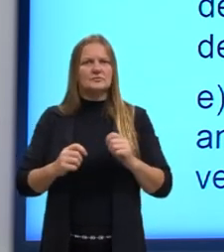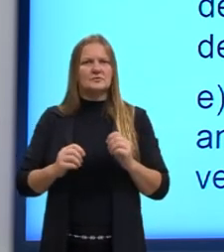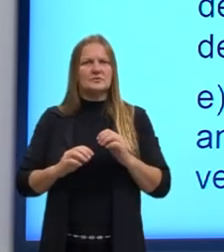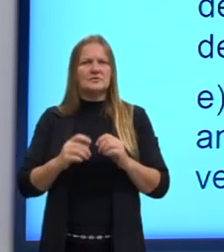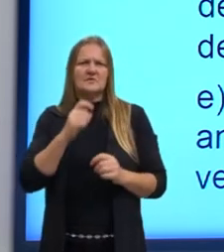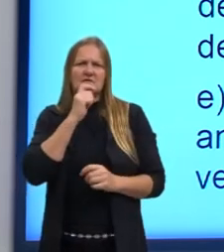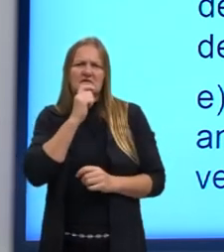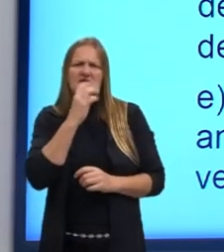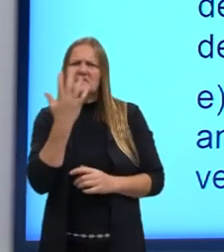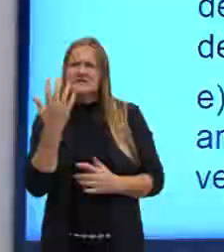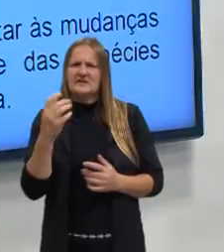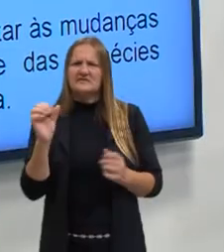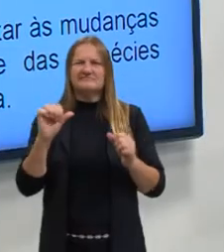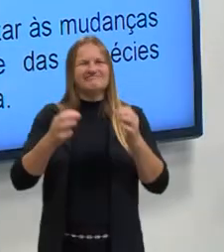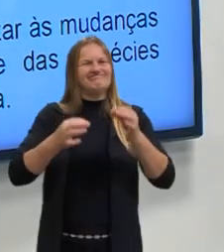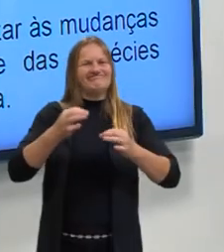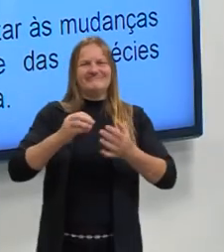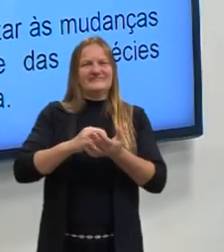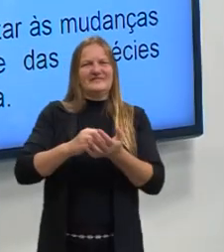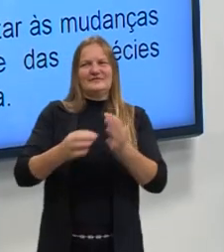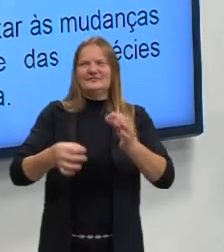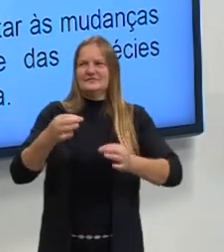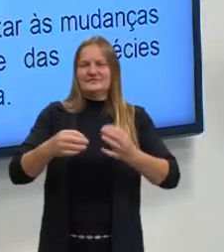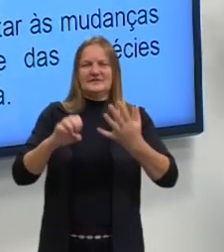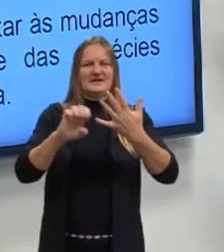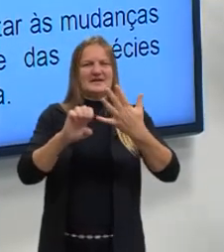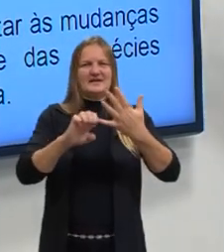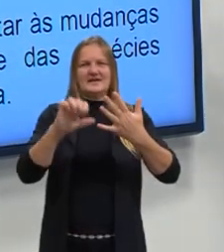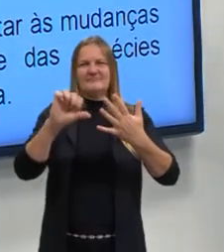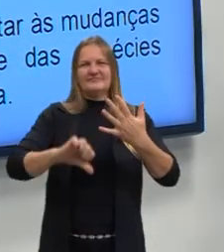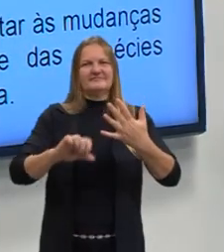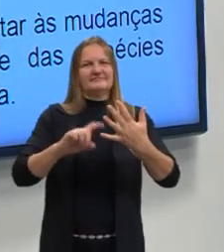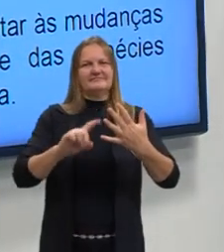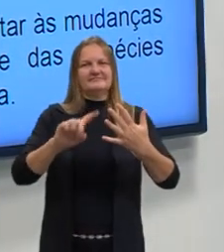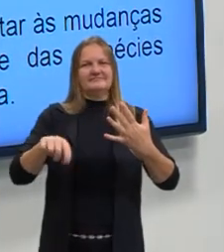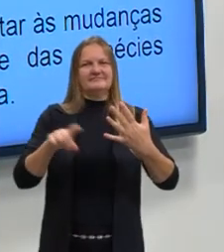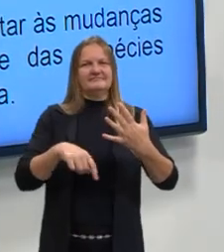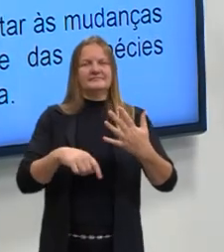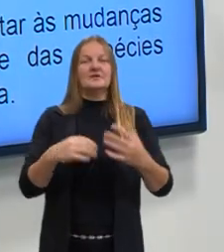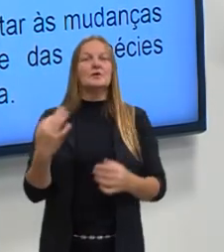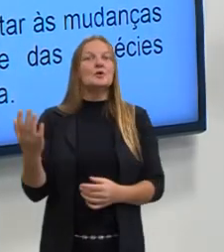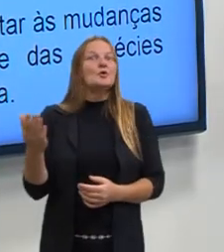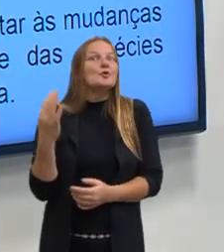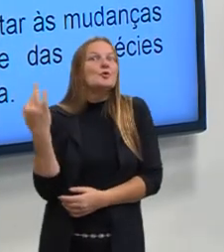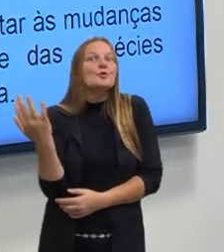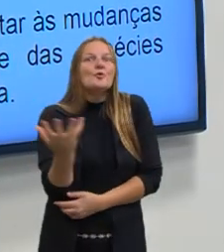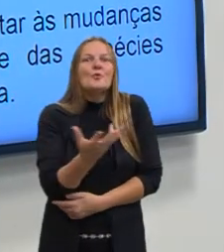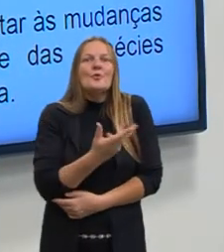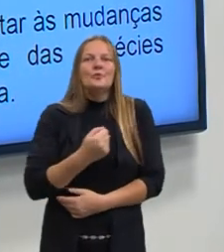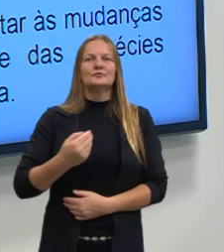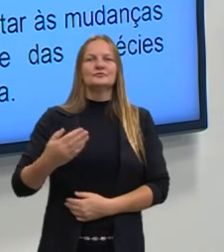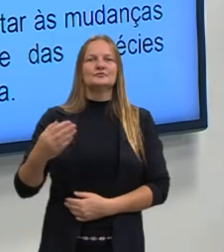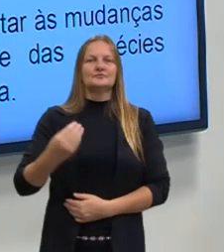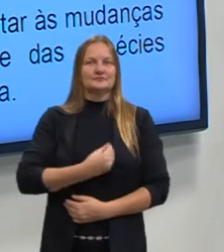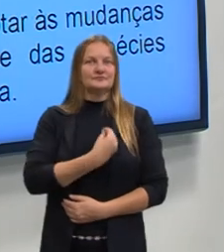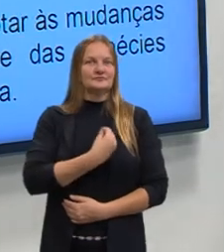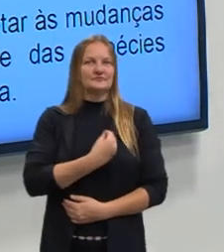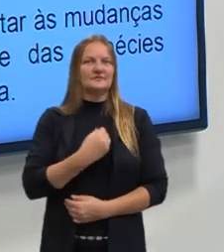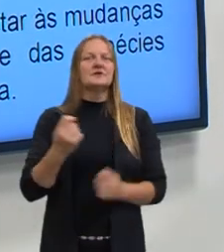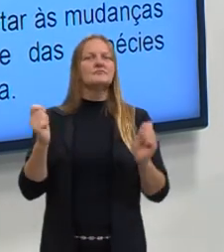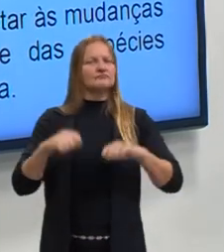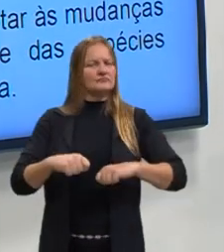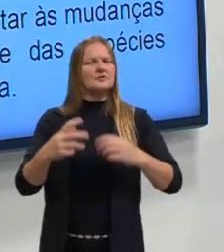vegetais. É até injusto isso, né? Então, não. Todos os seres vivos têm a mesma